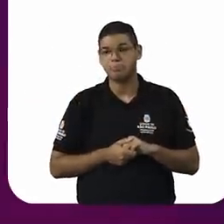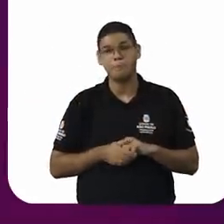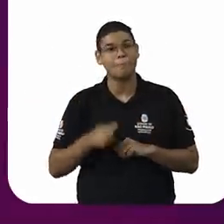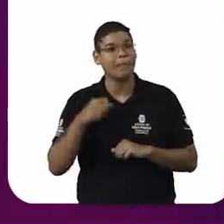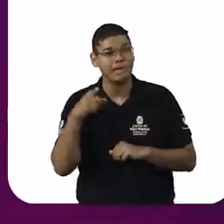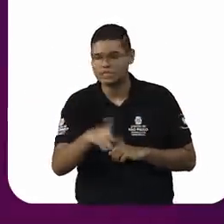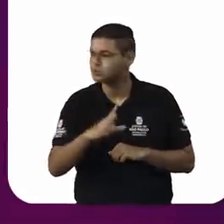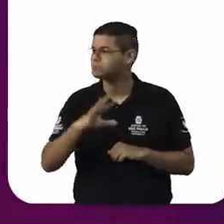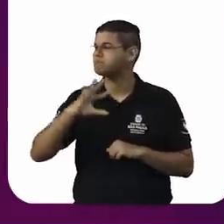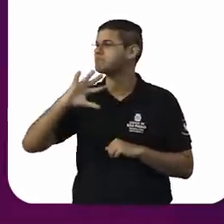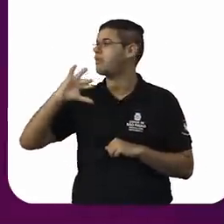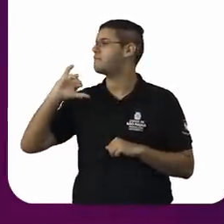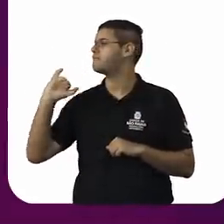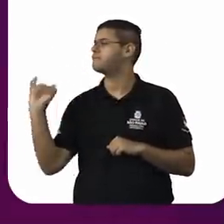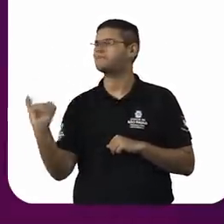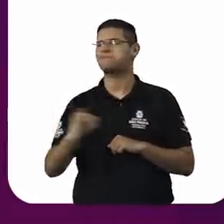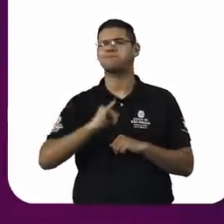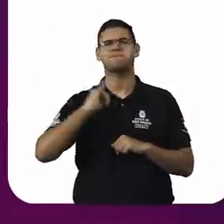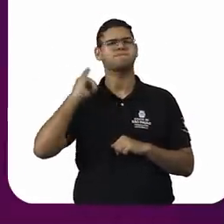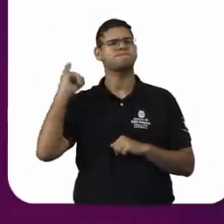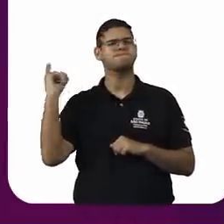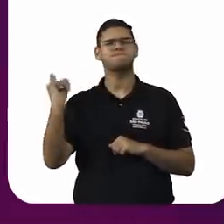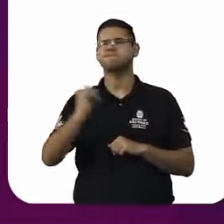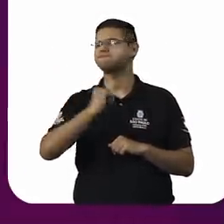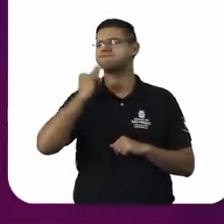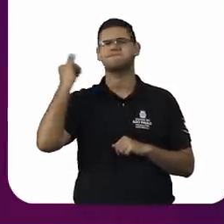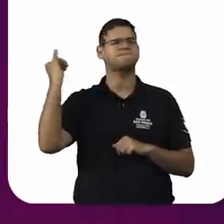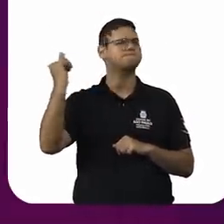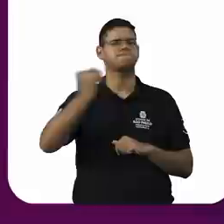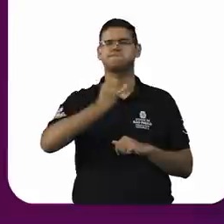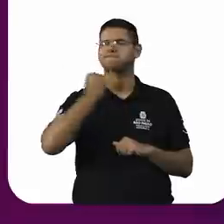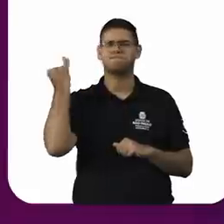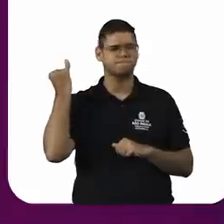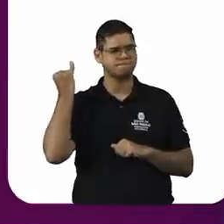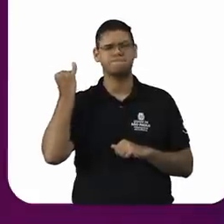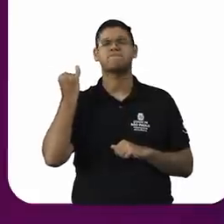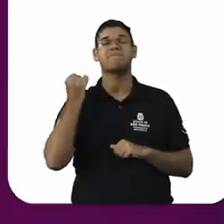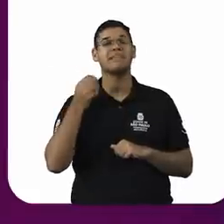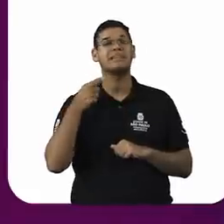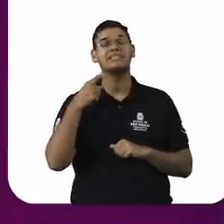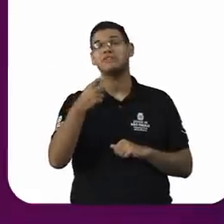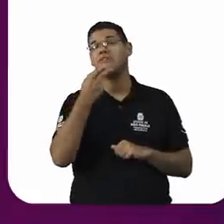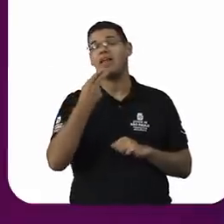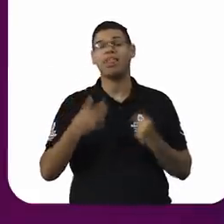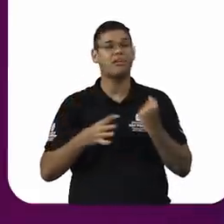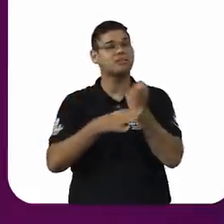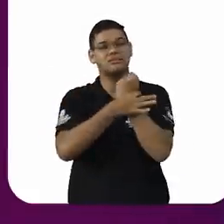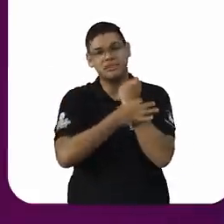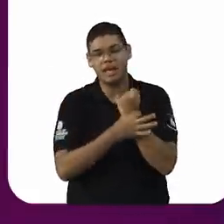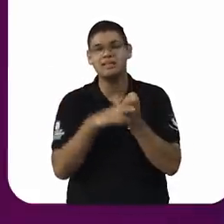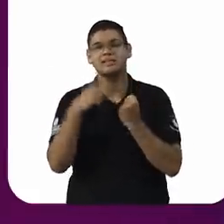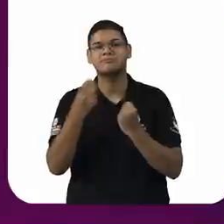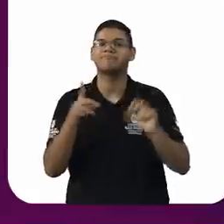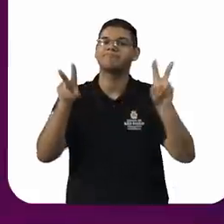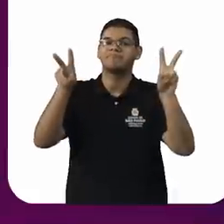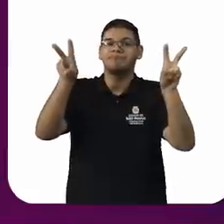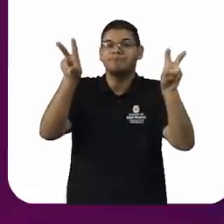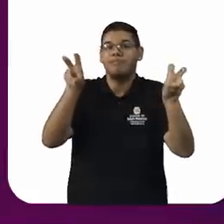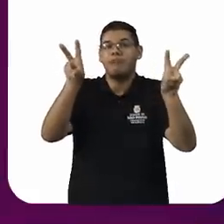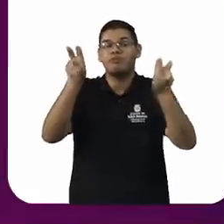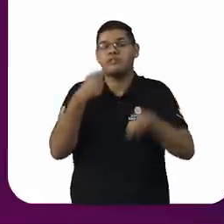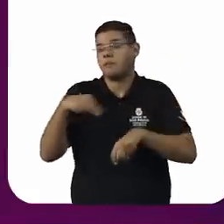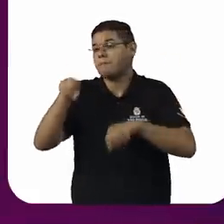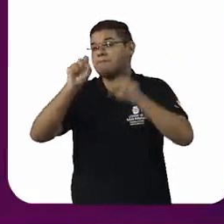fundamental, se você não assegura a essa pluralidade de identidades, essa capacidade de se